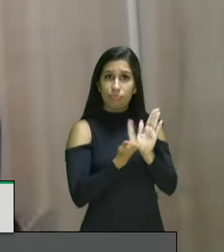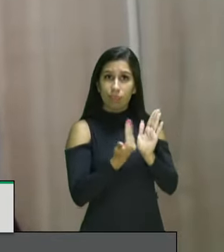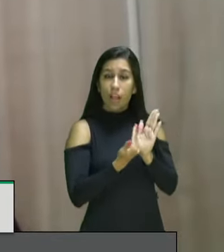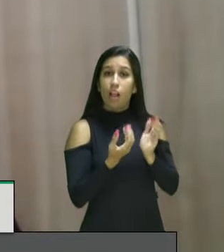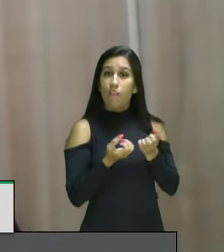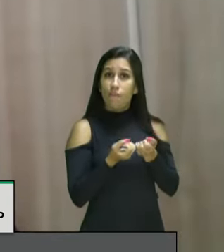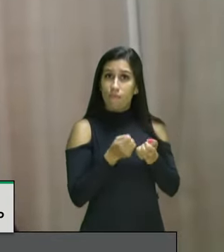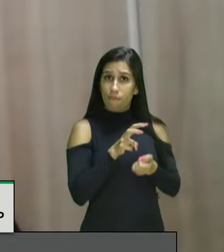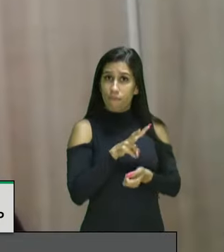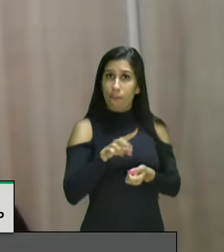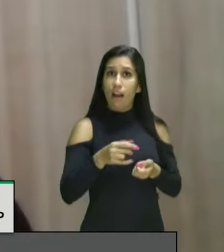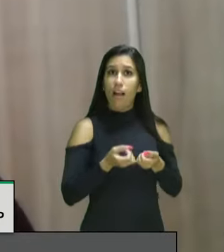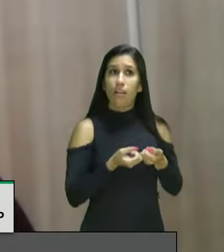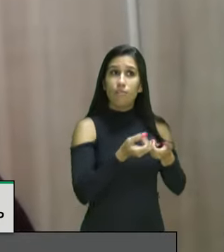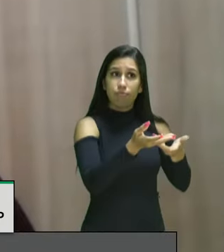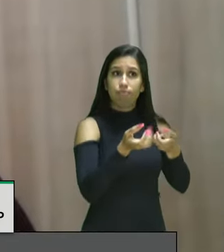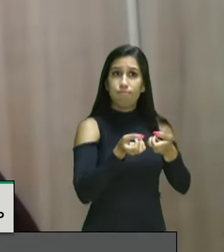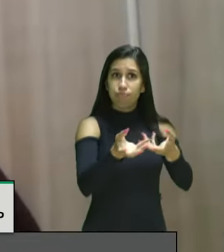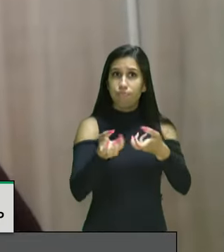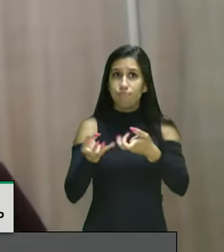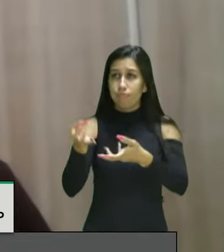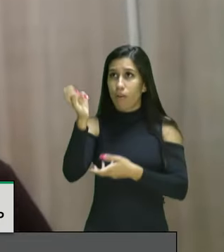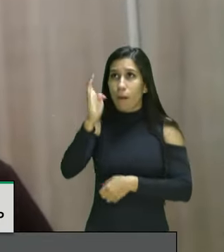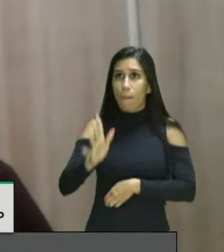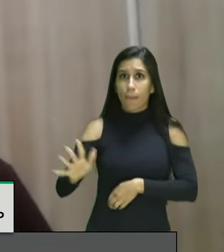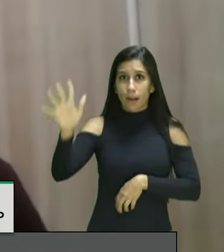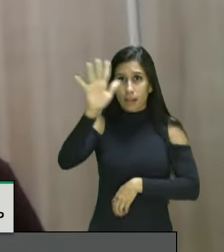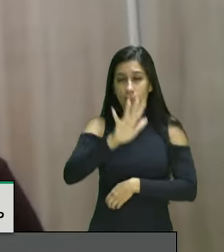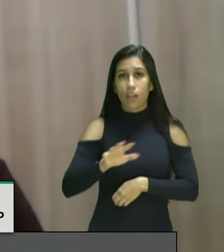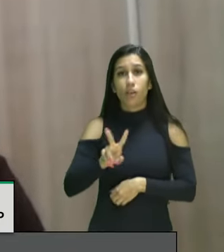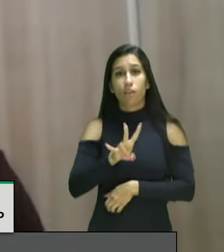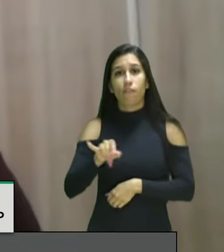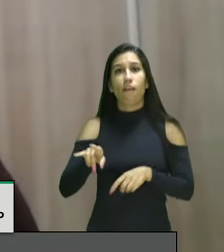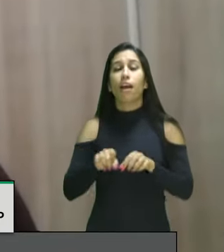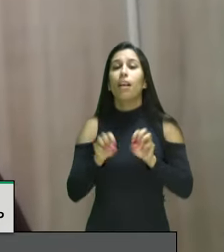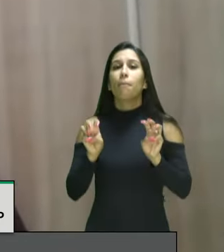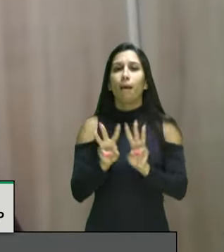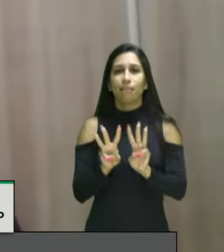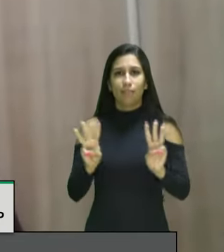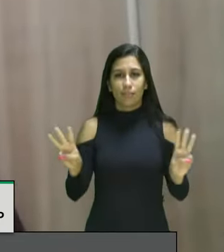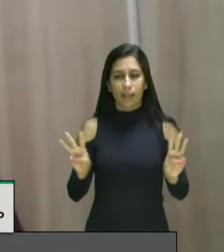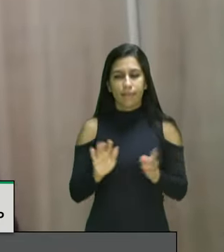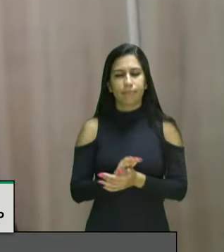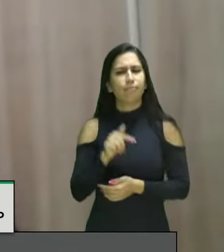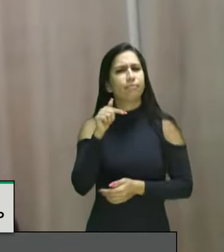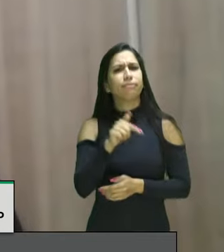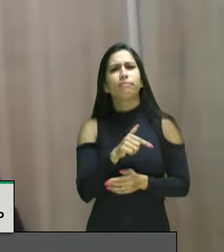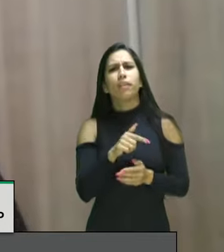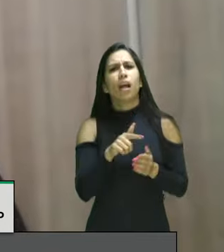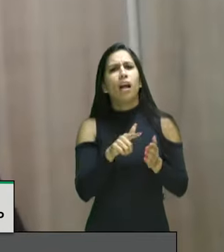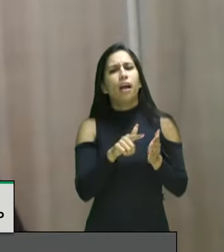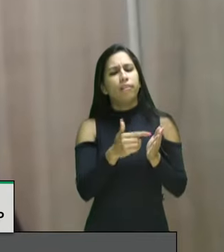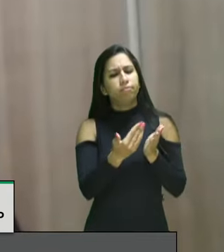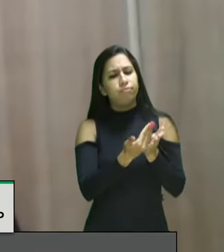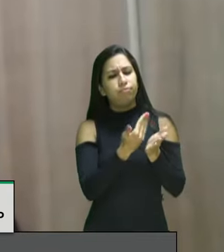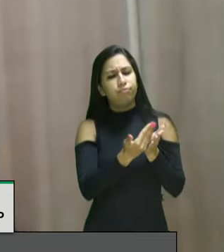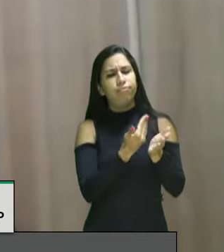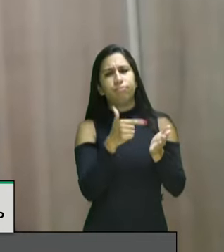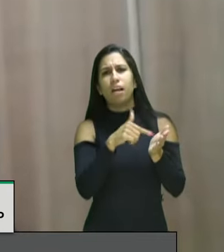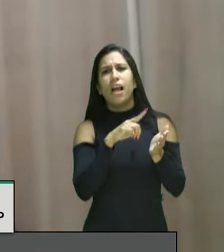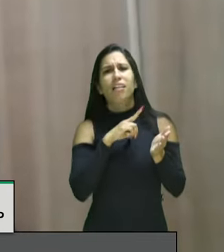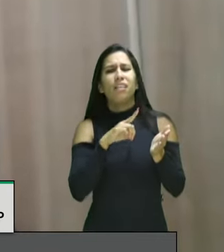que também está disponível vai estar disponível no site da ANADEP e essa cartilha traz muitas informações